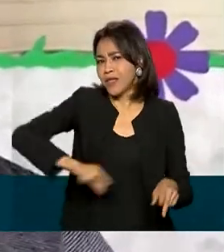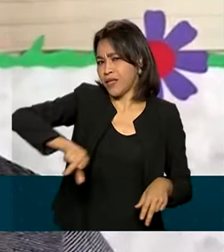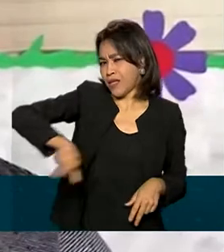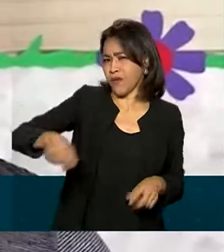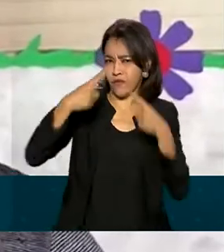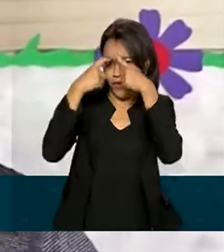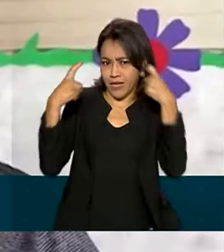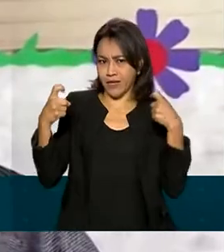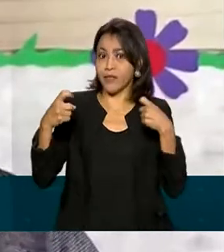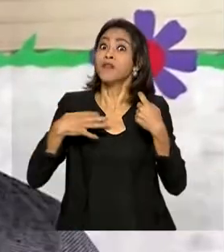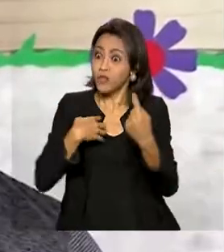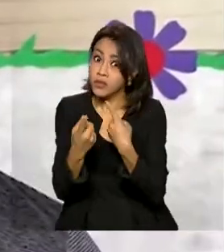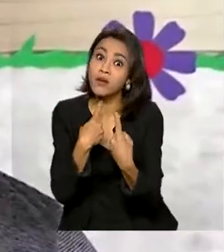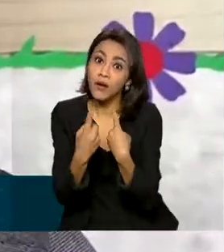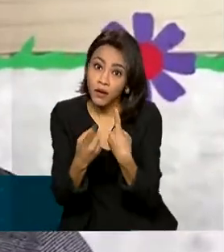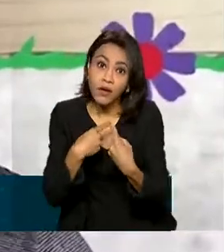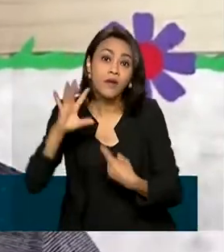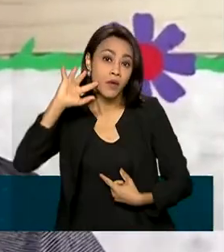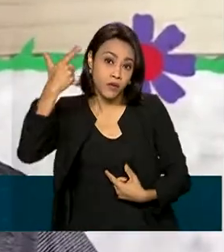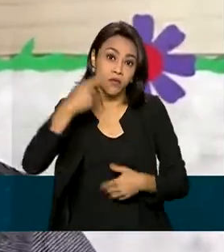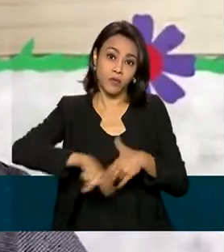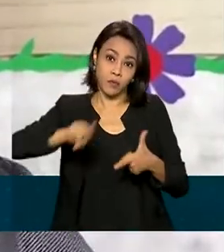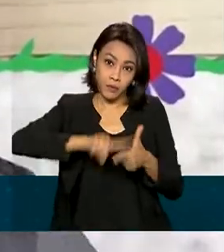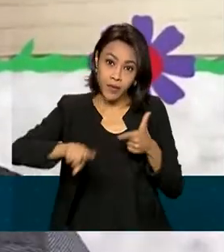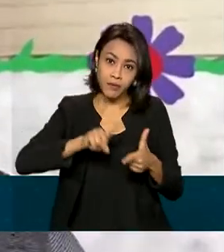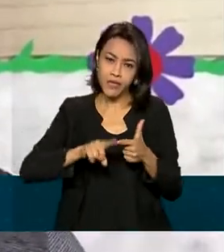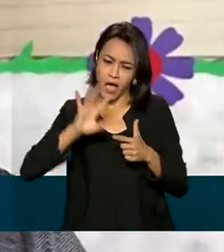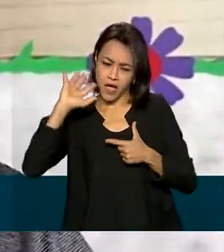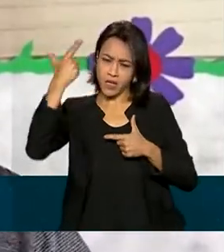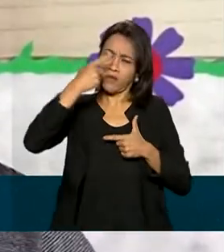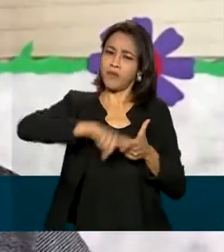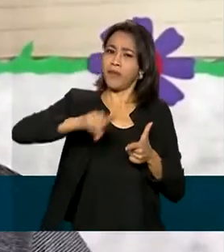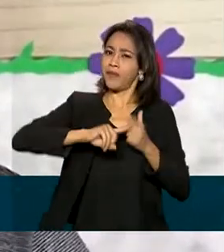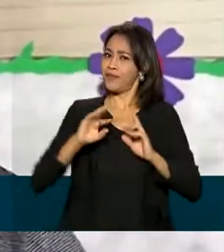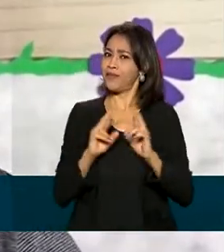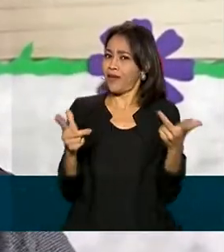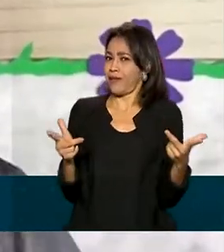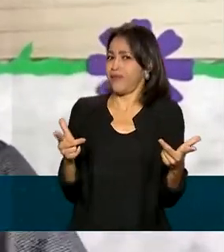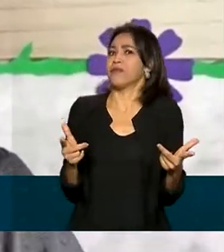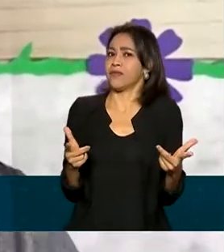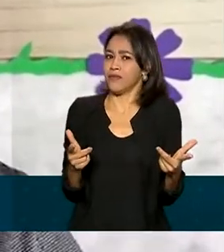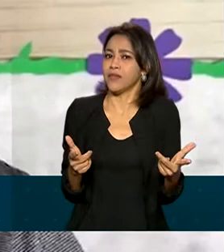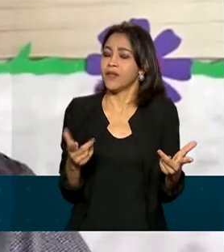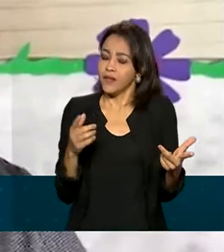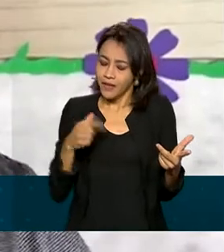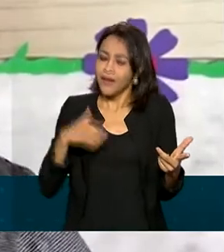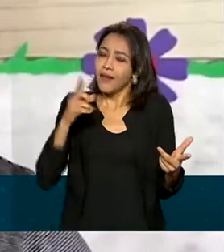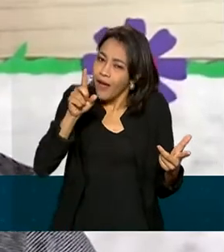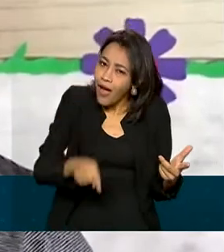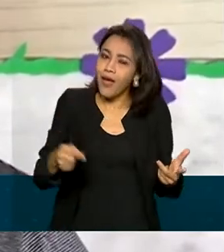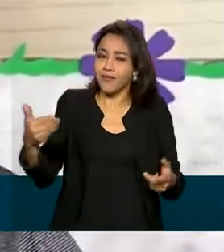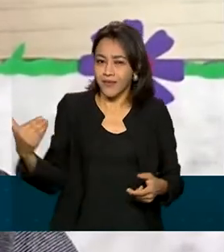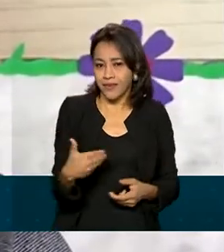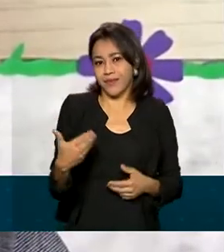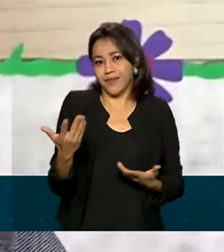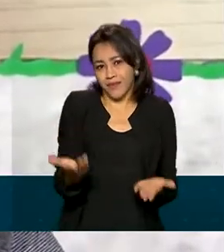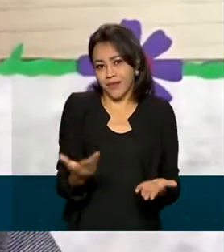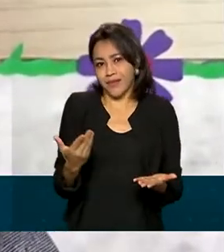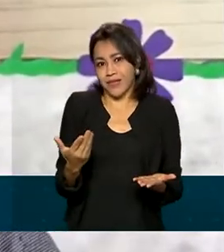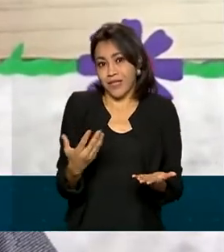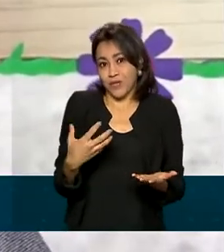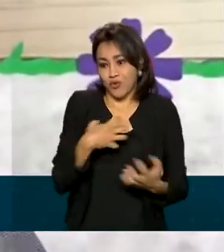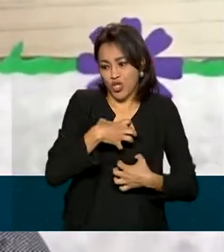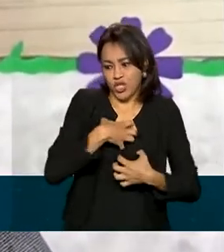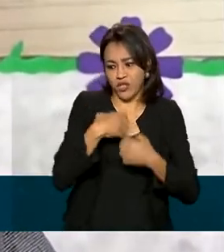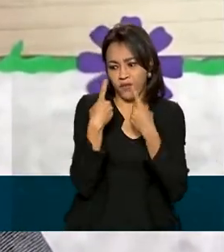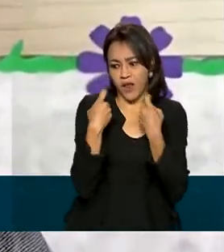diálogo, de resolver os problemas de uma maneira diferente daquilo que está habituado, que inicialmente é a manifestação violenta,